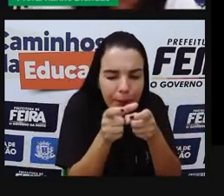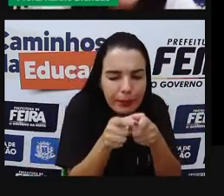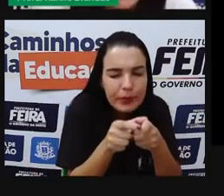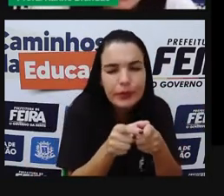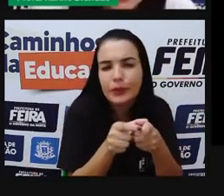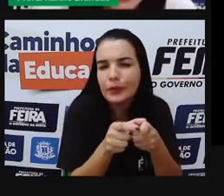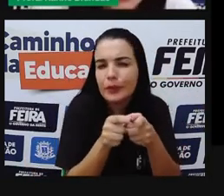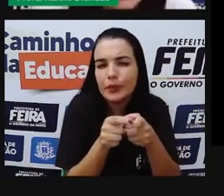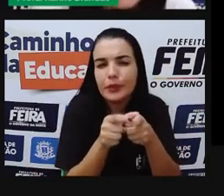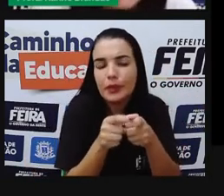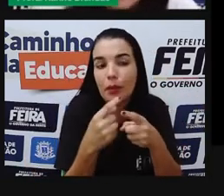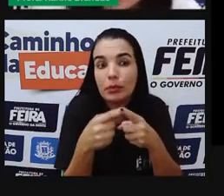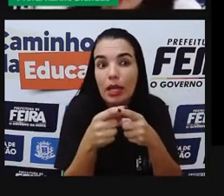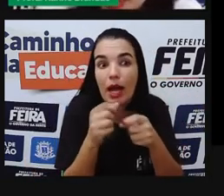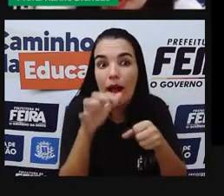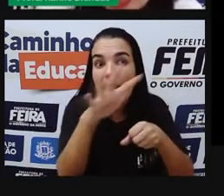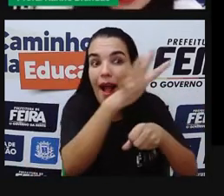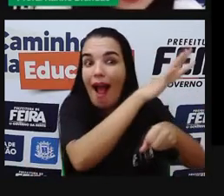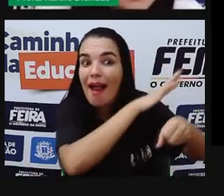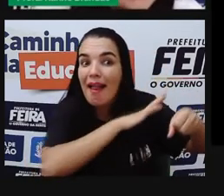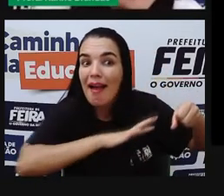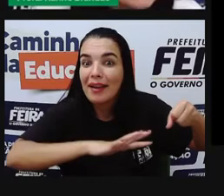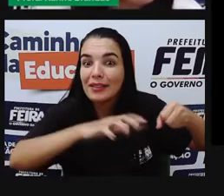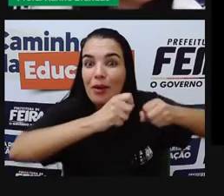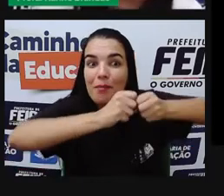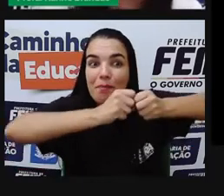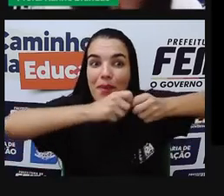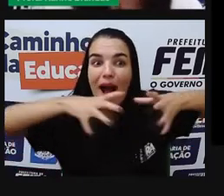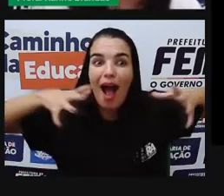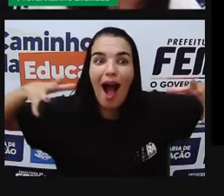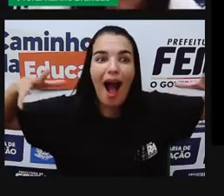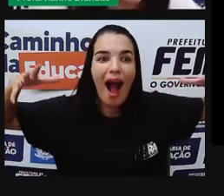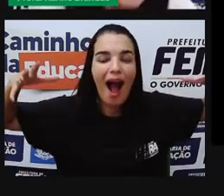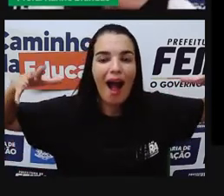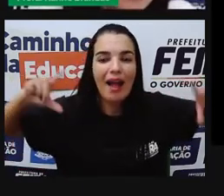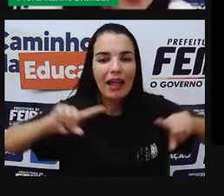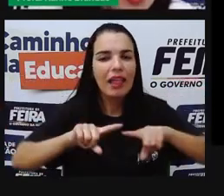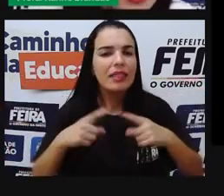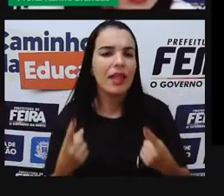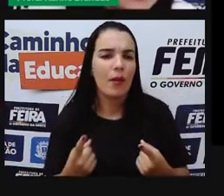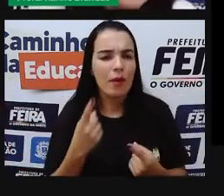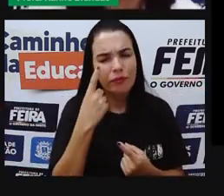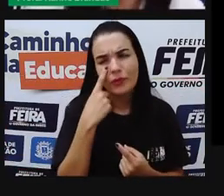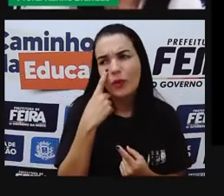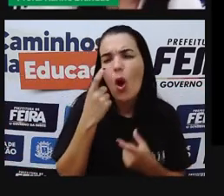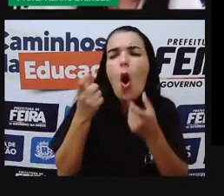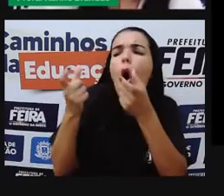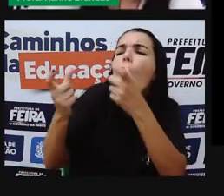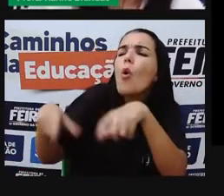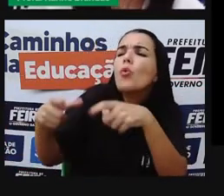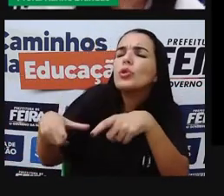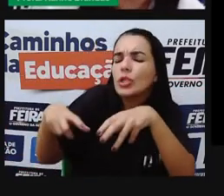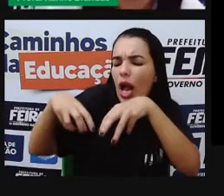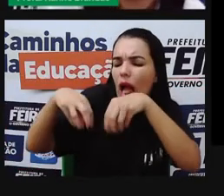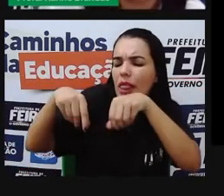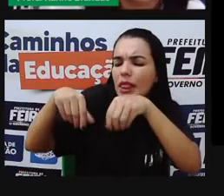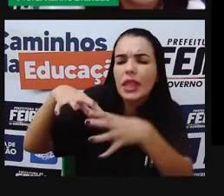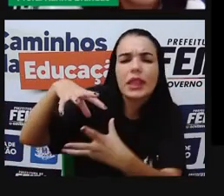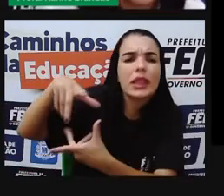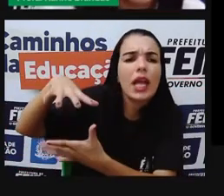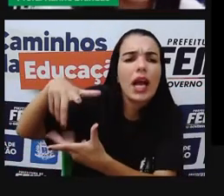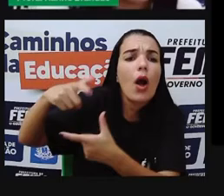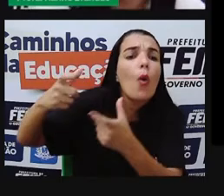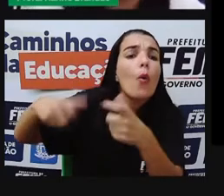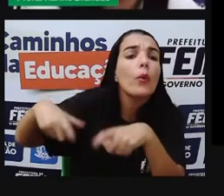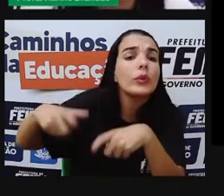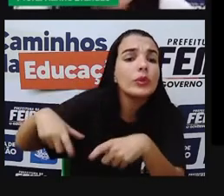ao tamanho da nossa galáxia? E aí, Pró? E a Terra, onde é que ela tá? O sistema solar, a gente já falou.